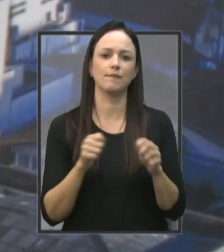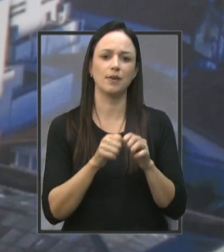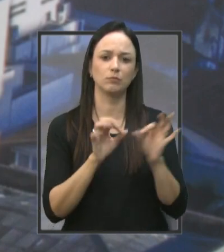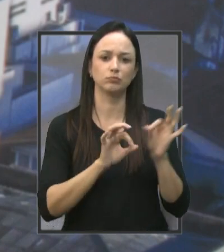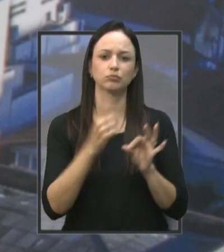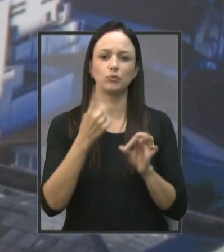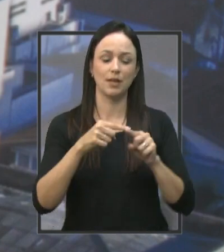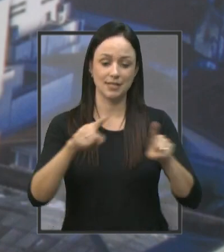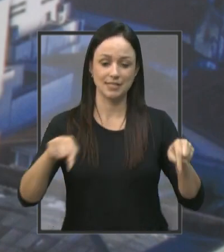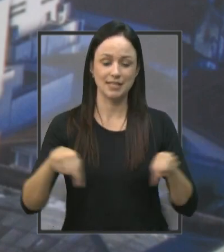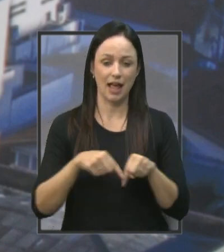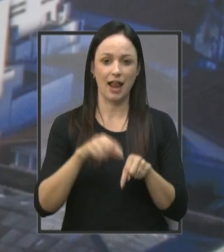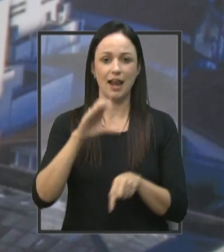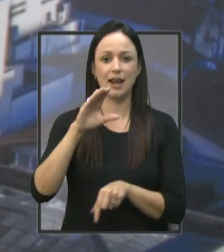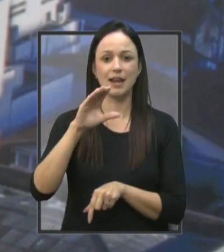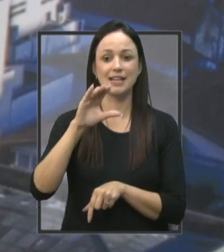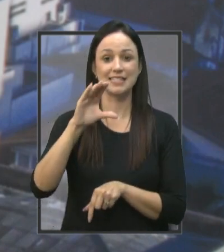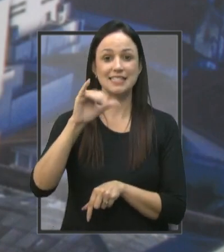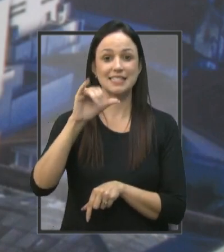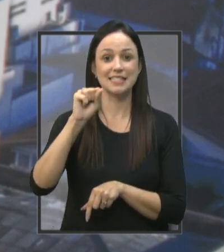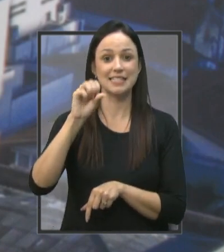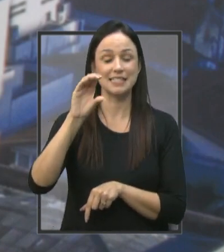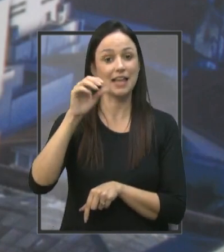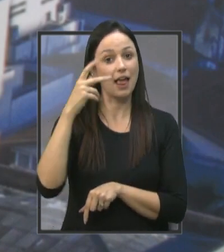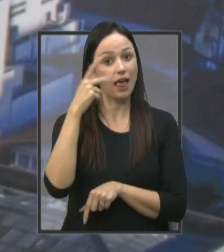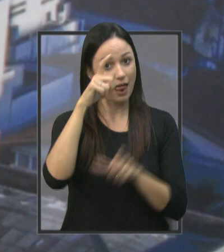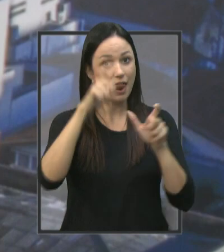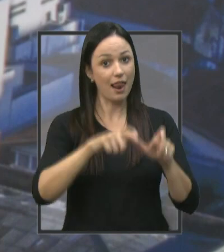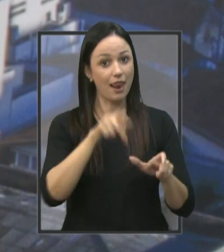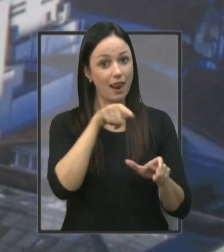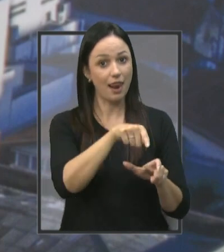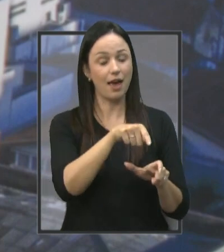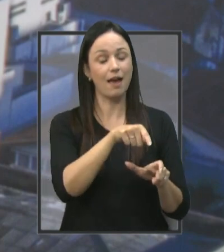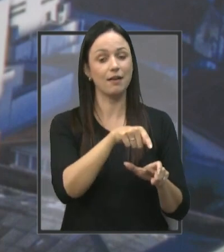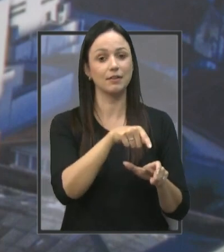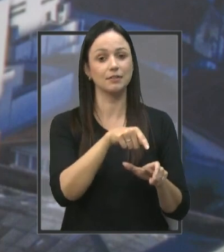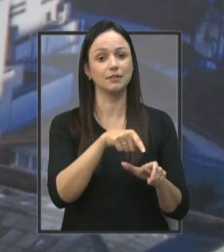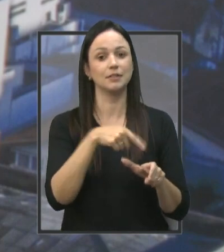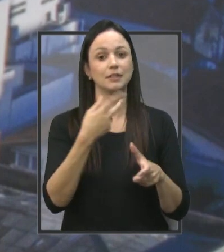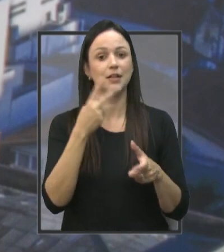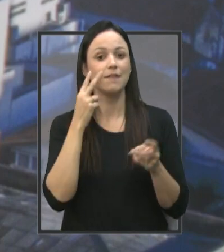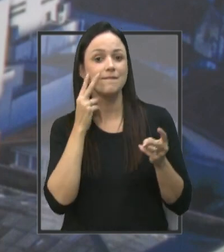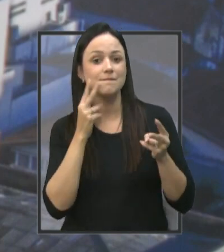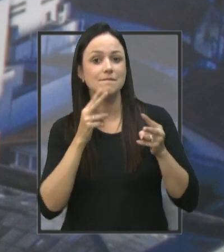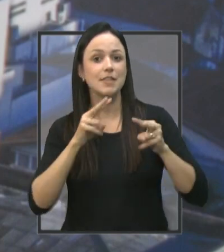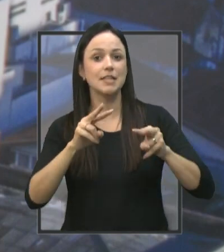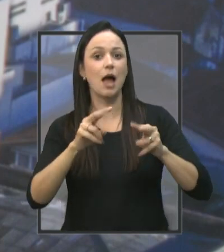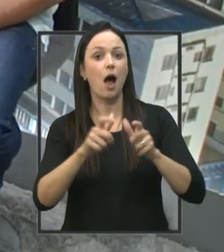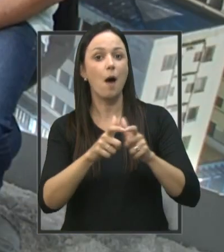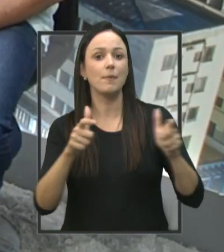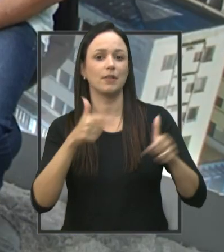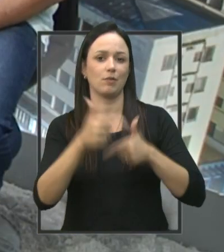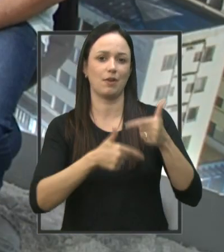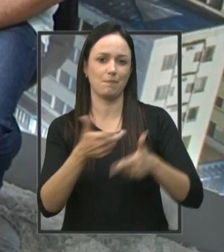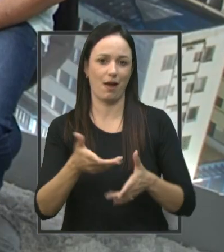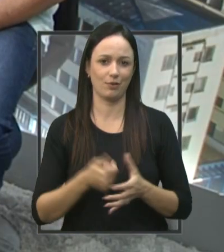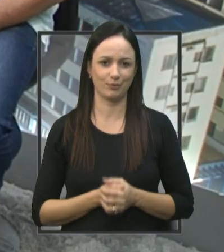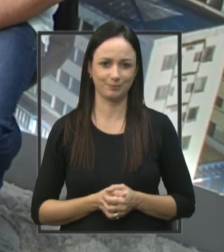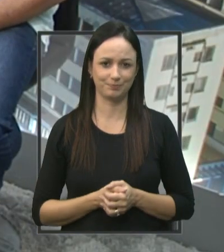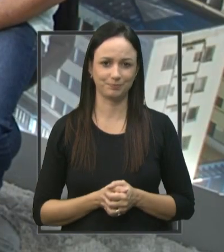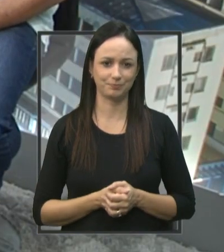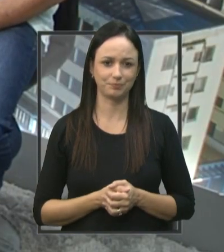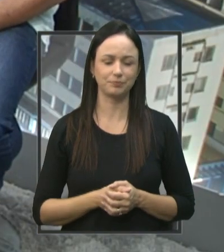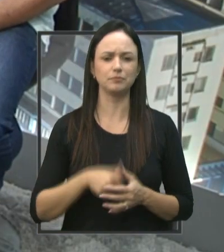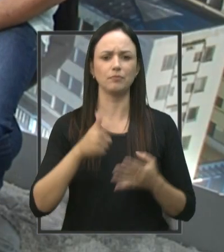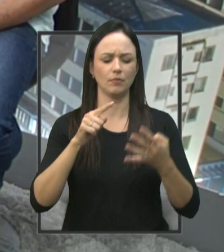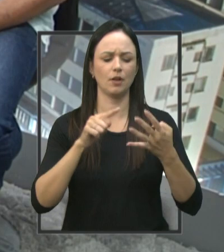sala Do SISC lá Que legal Então Tudo isso é Visando Aumentar Esse trabalho As próximas próximas duas